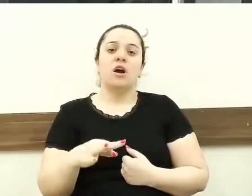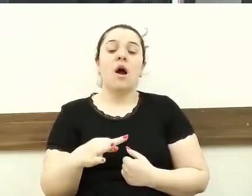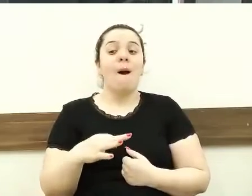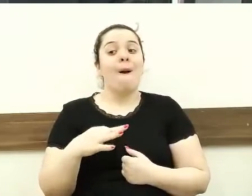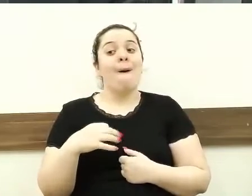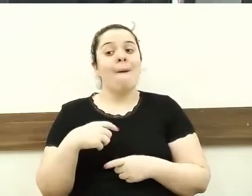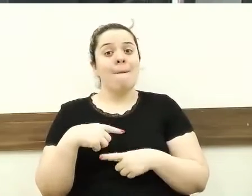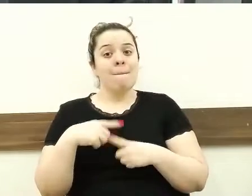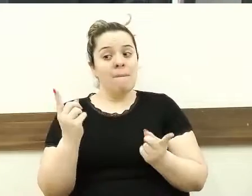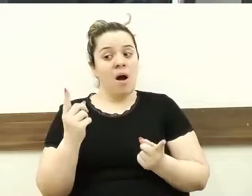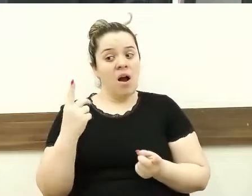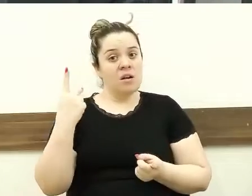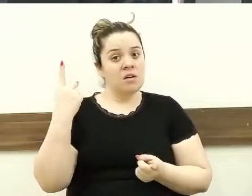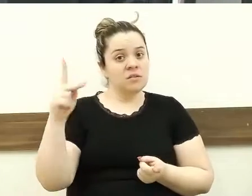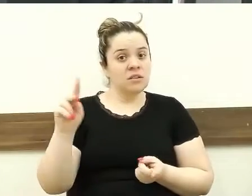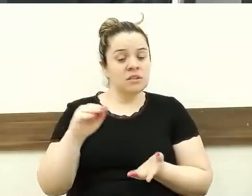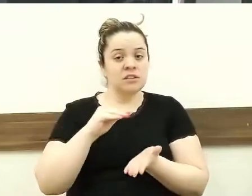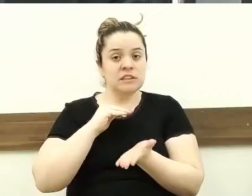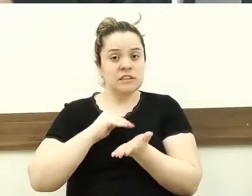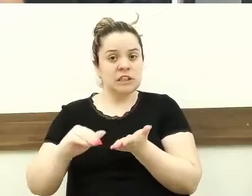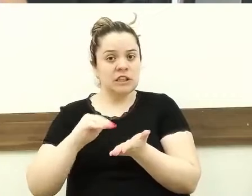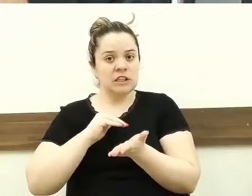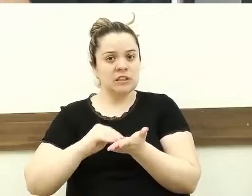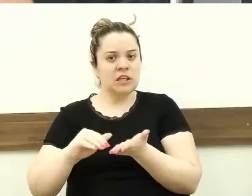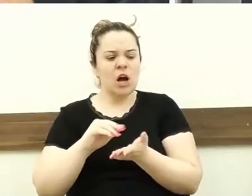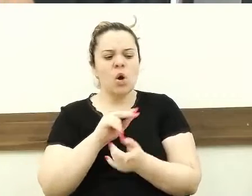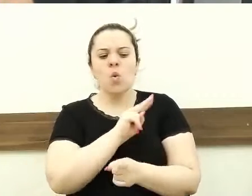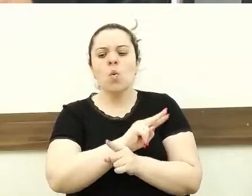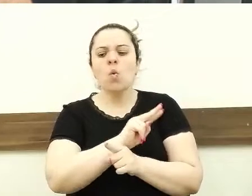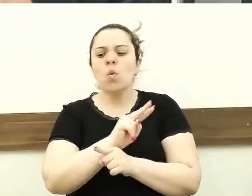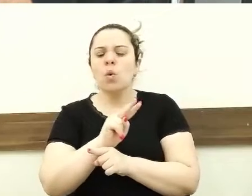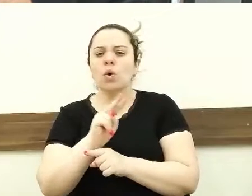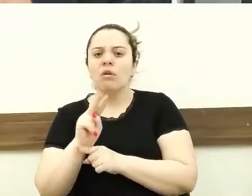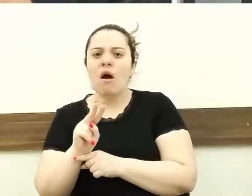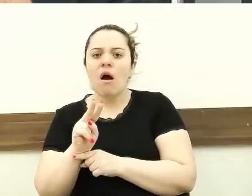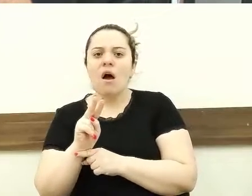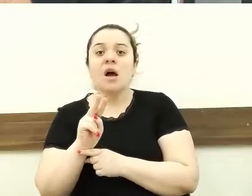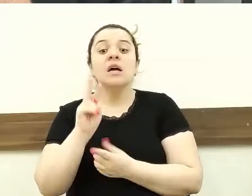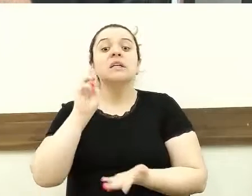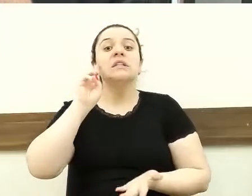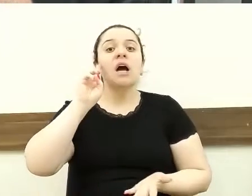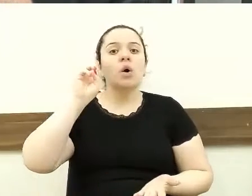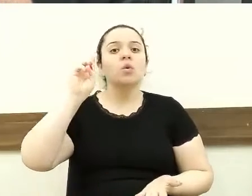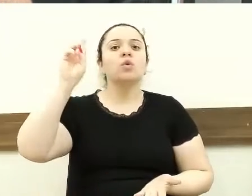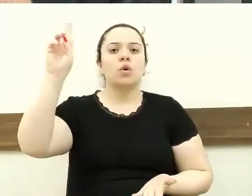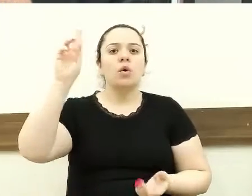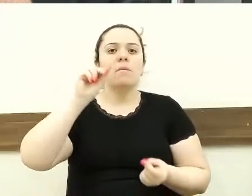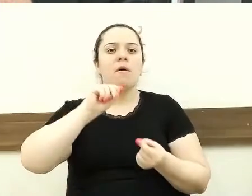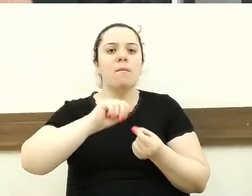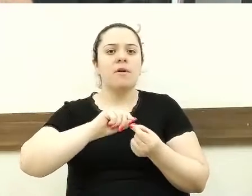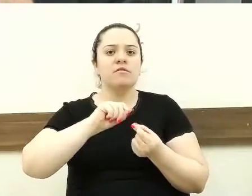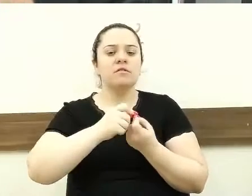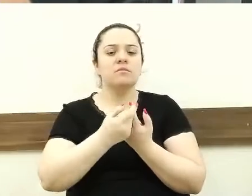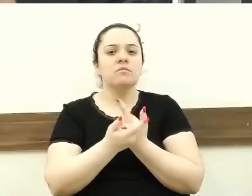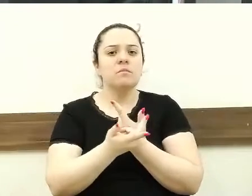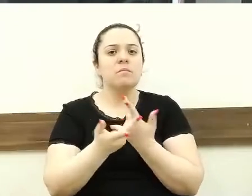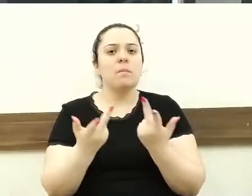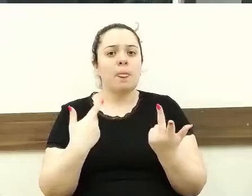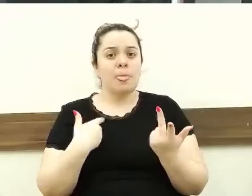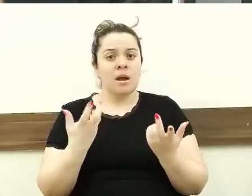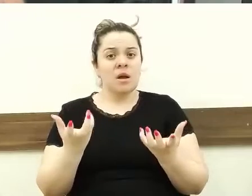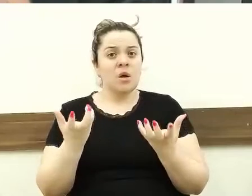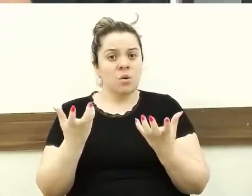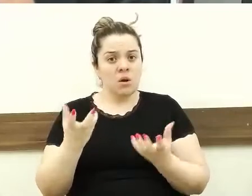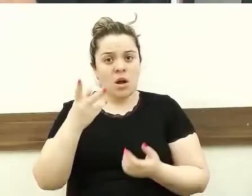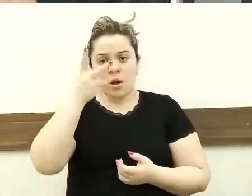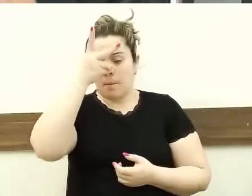para cuidar da pasta e ter autonomia para fazer as ações lá. Então eu gostaria que o prefeito também desse um